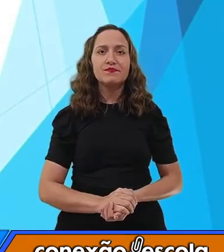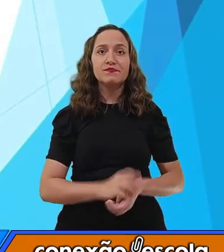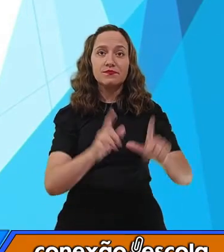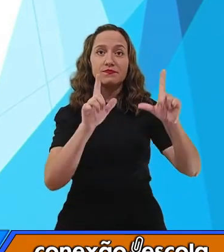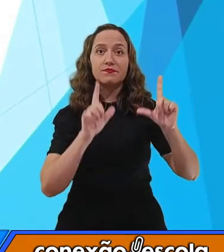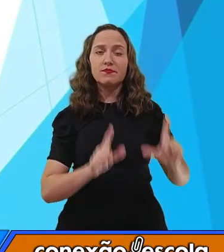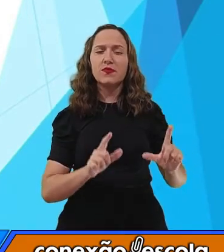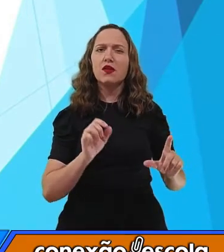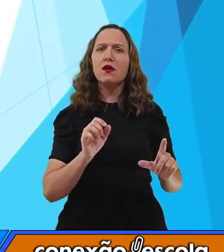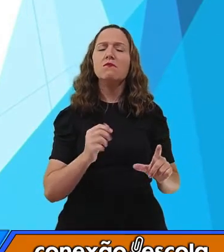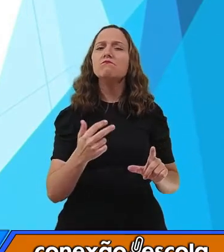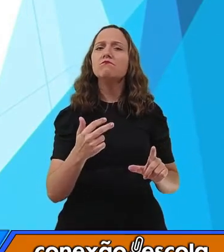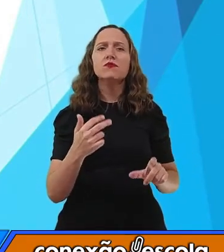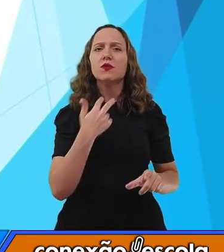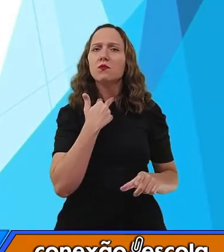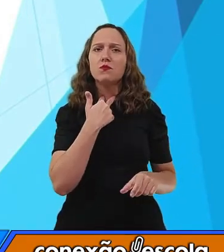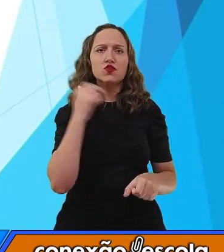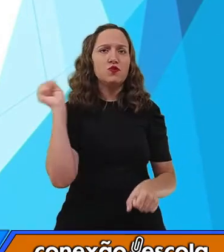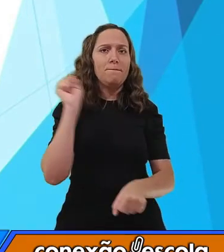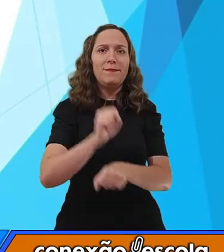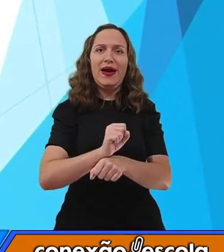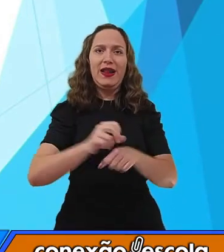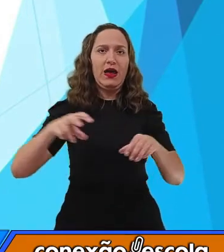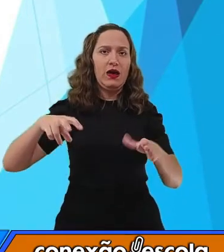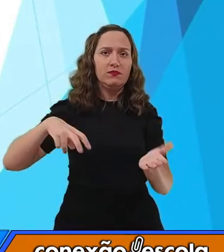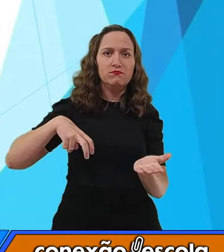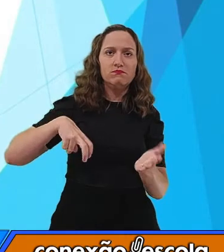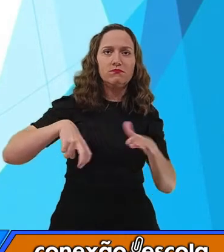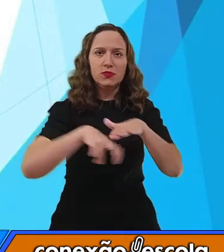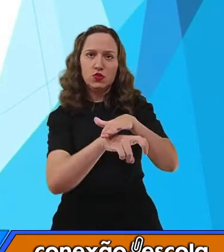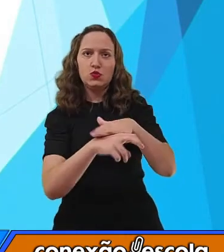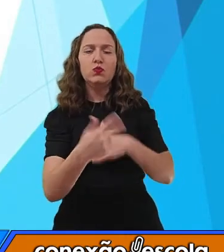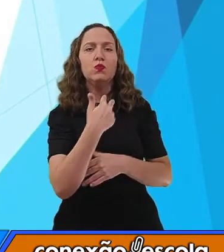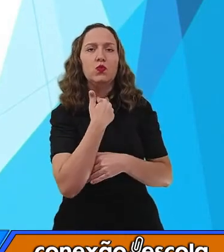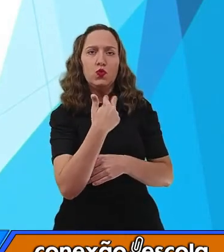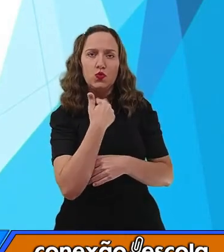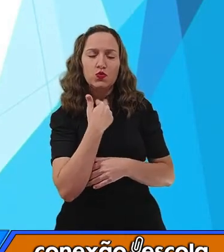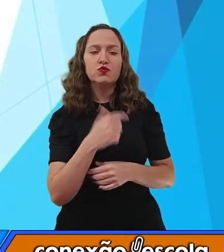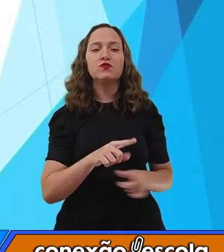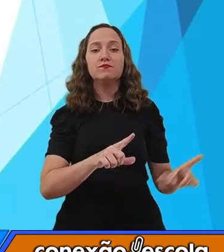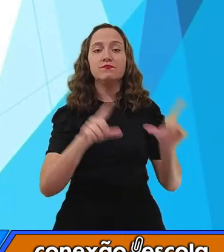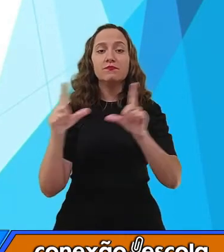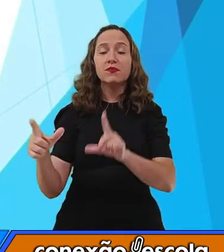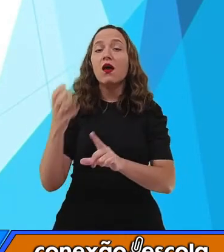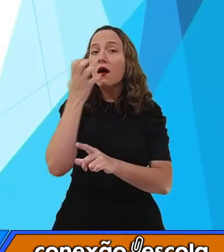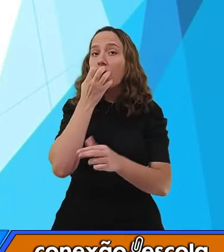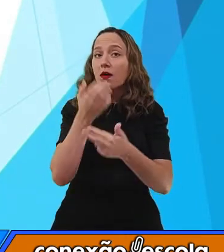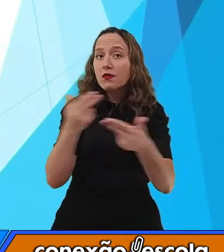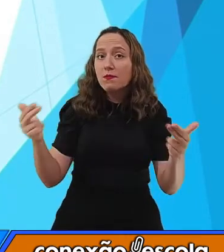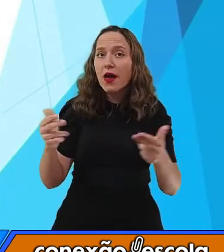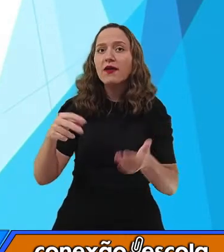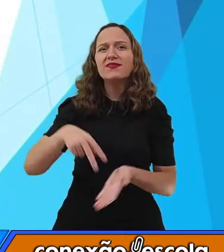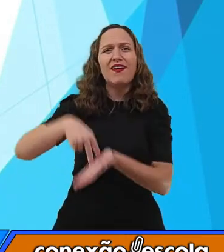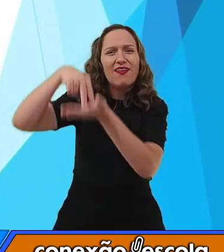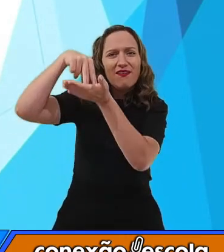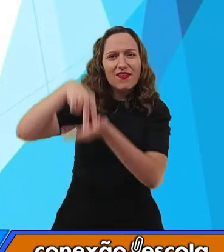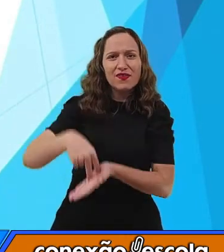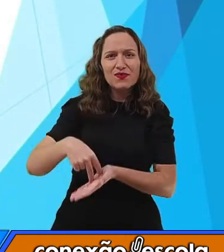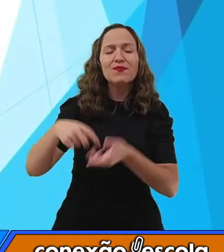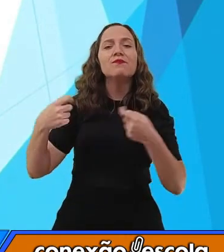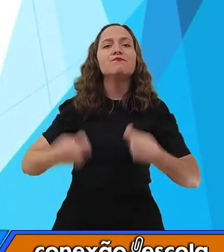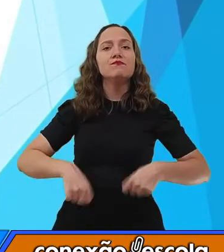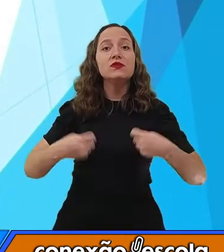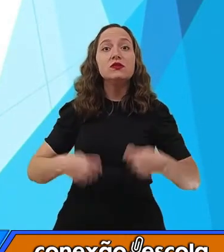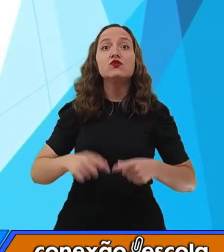Proibido parar e estacionar, né? Outras placas também, olha. Animais no elevador somente serão permitidos se estiverem